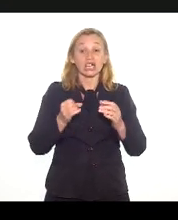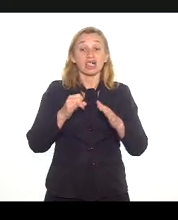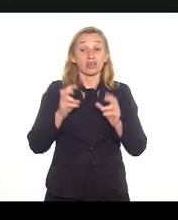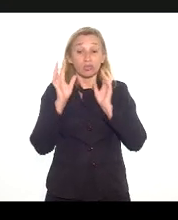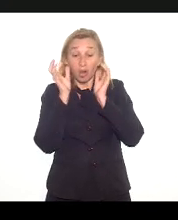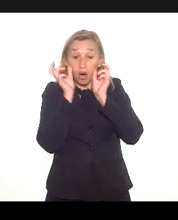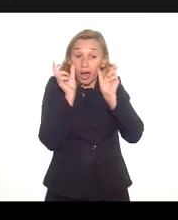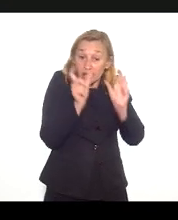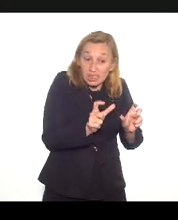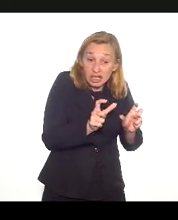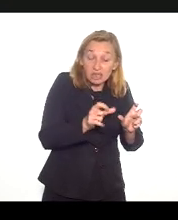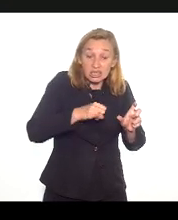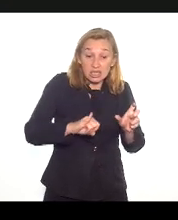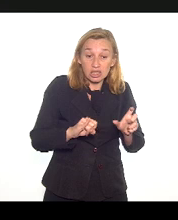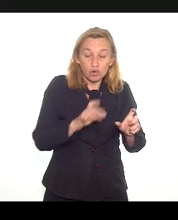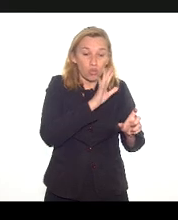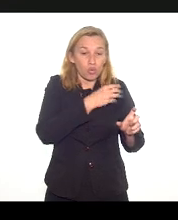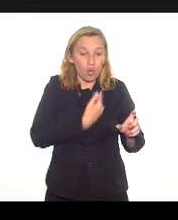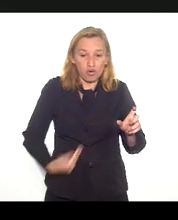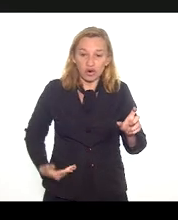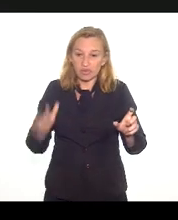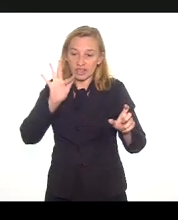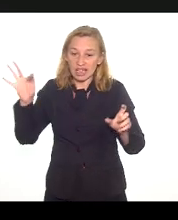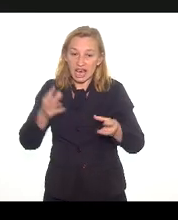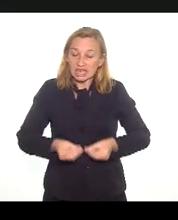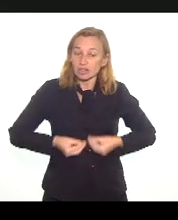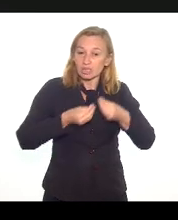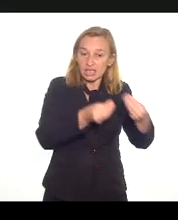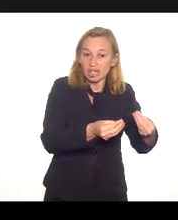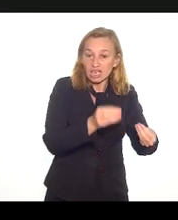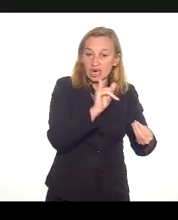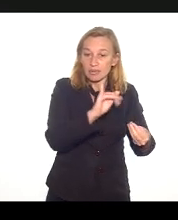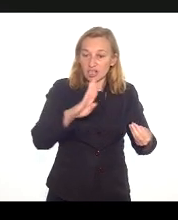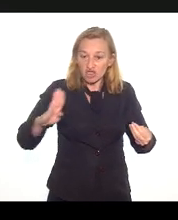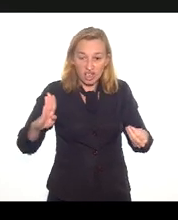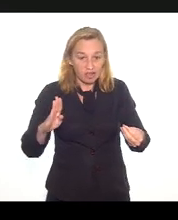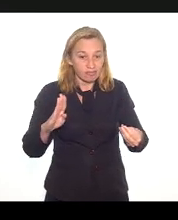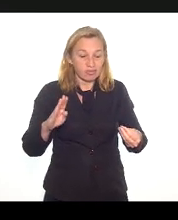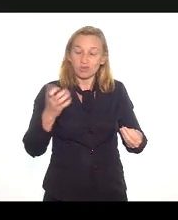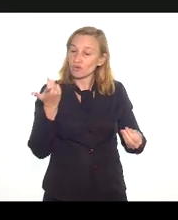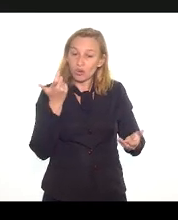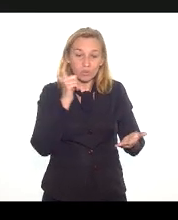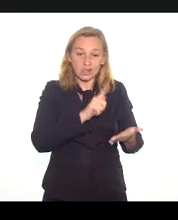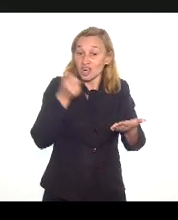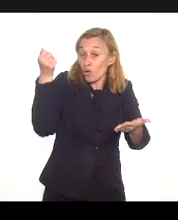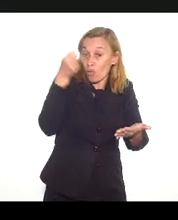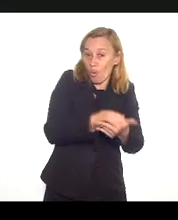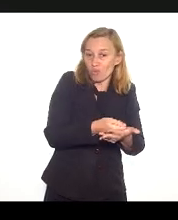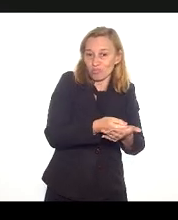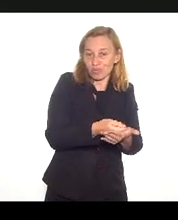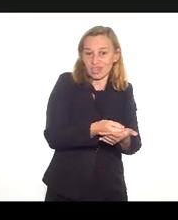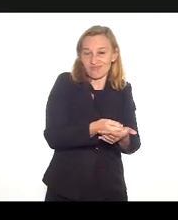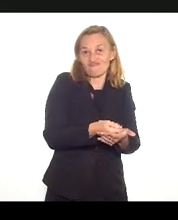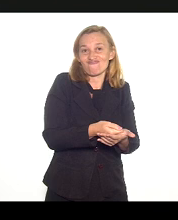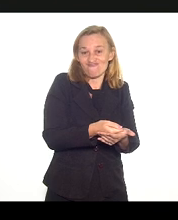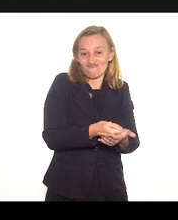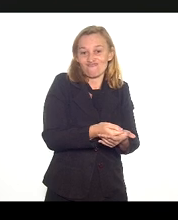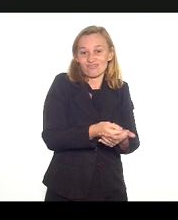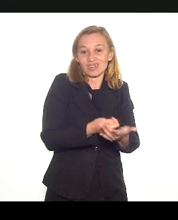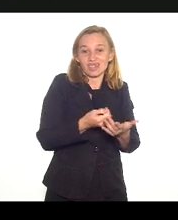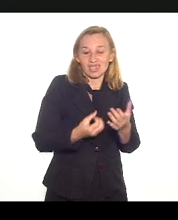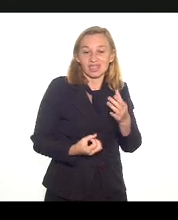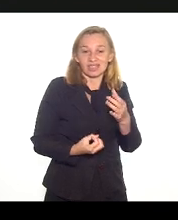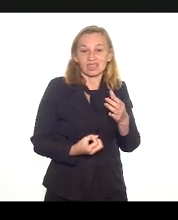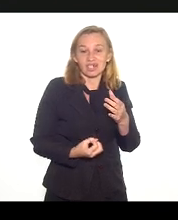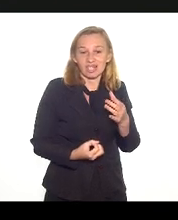não botar dinheiro esse ano no IBGE, não vai cumprir a determinação do Supremo Tribunal Federal de realizar o